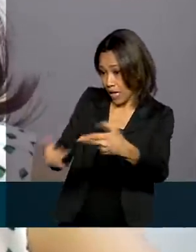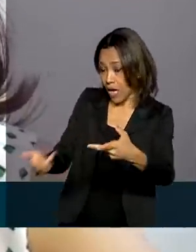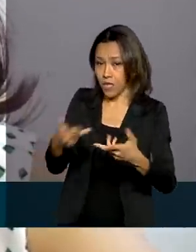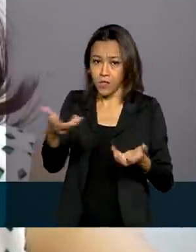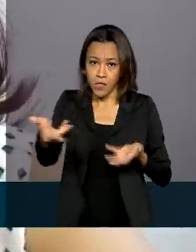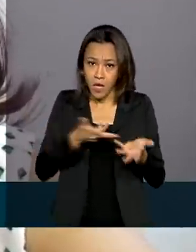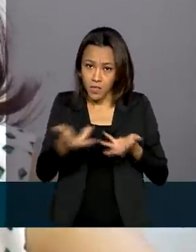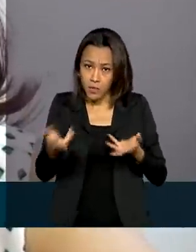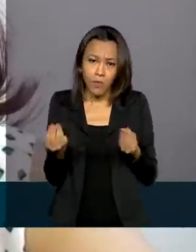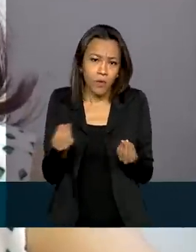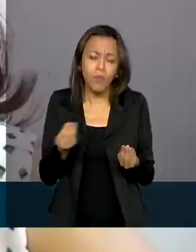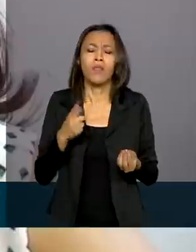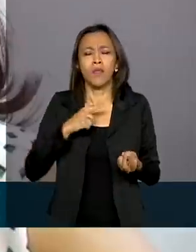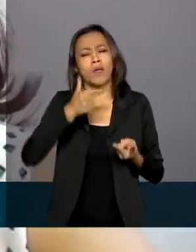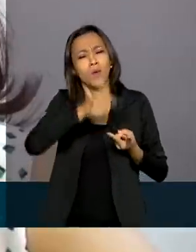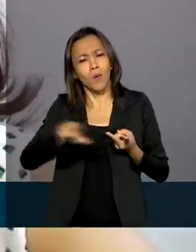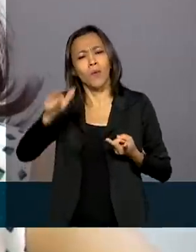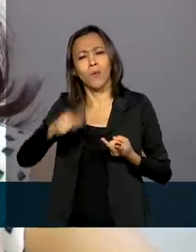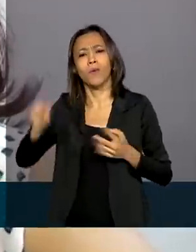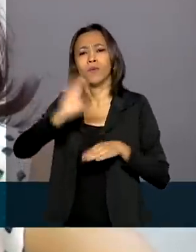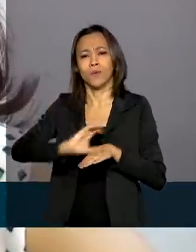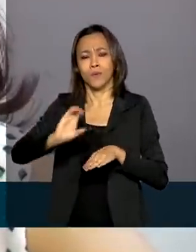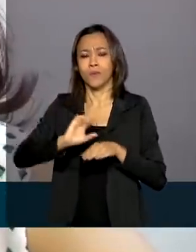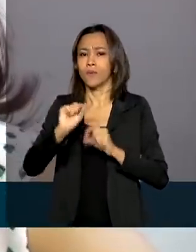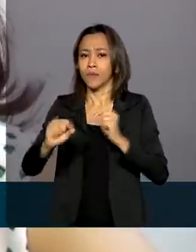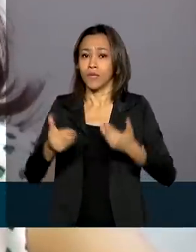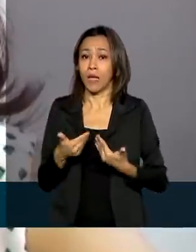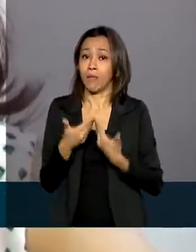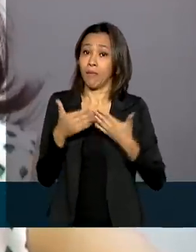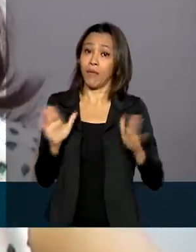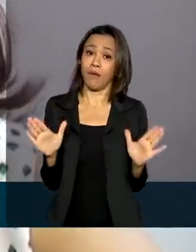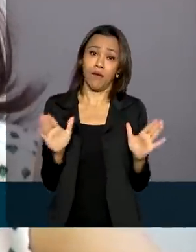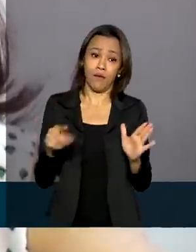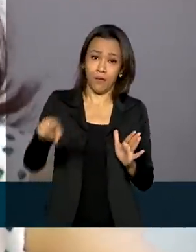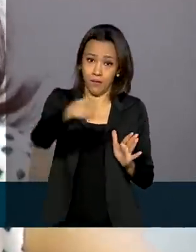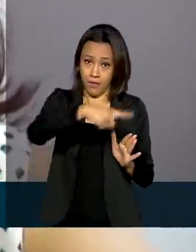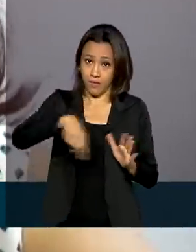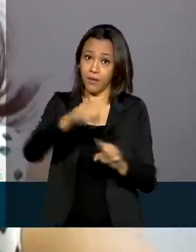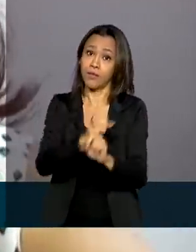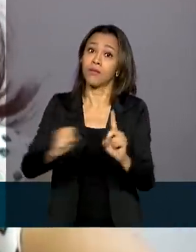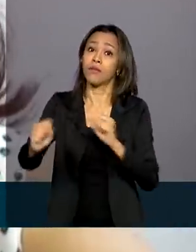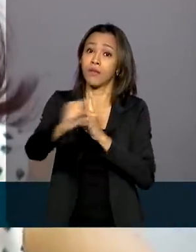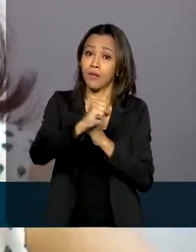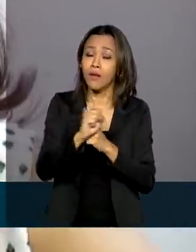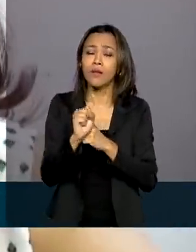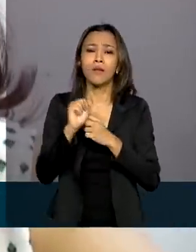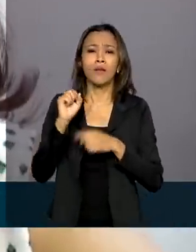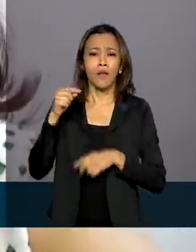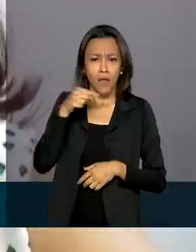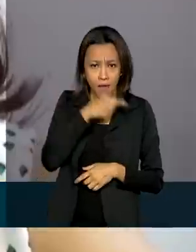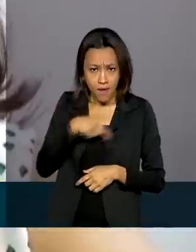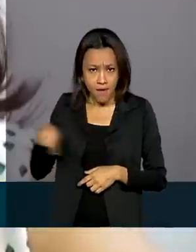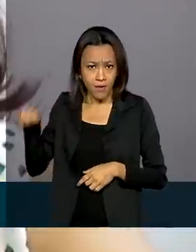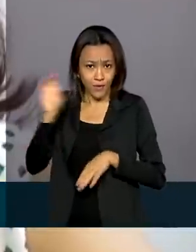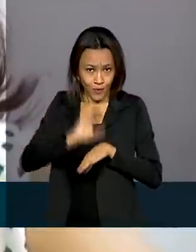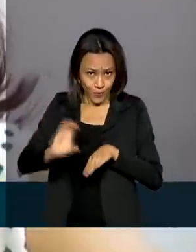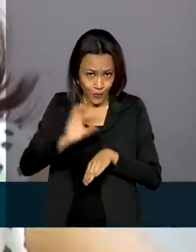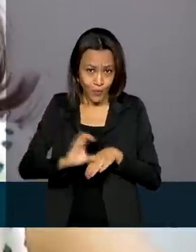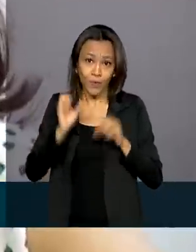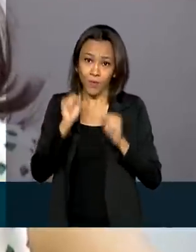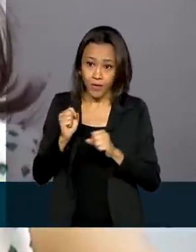Mas temos outros cursos também, que estão abertos à sociedade brasileira. Os cursos podem ser